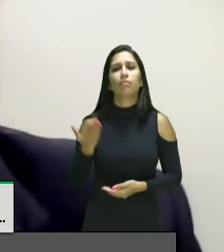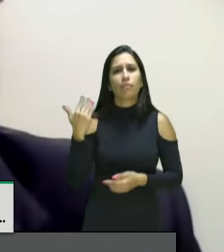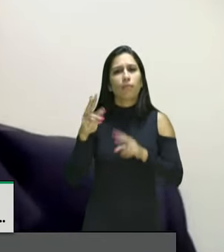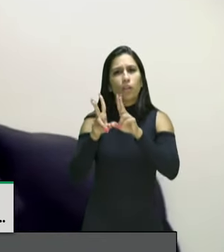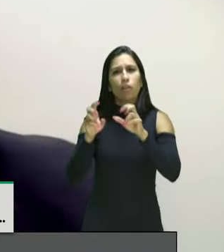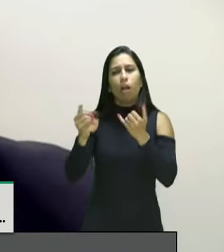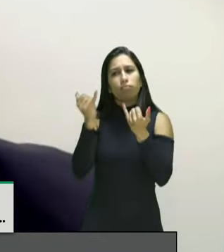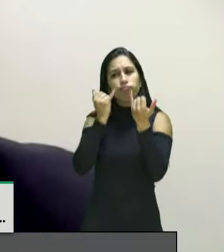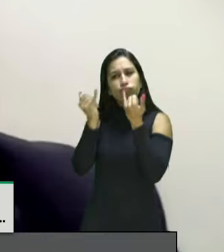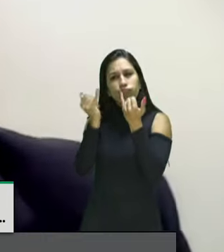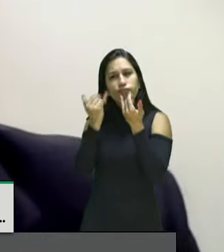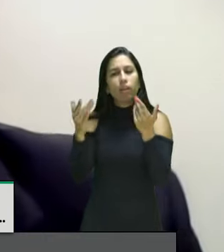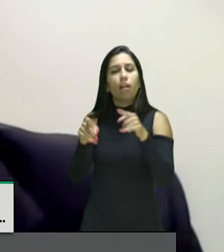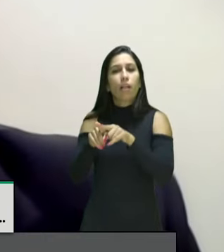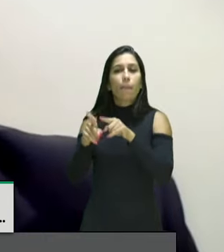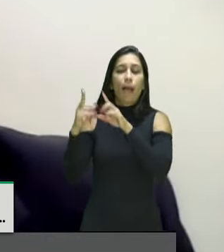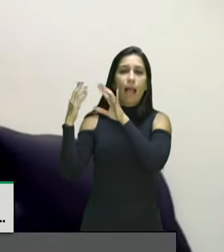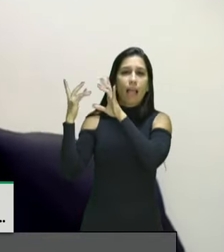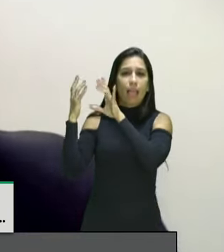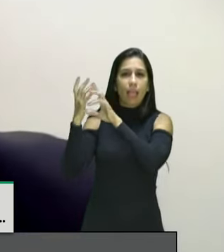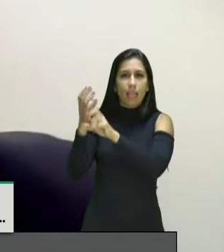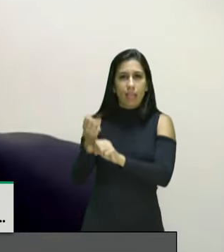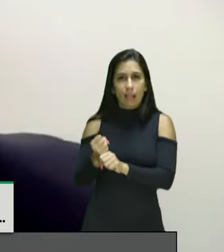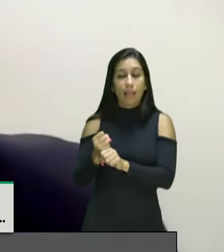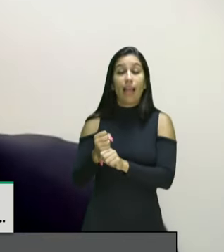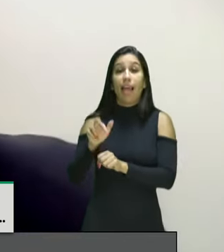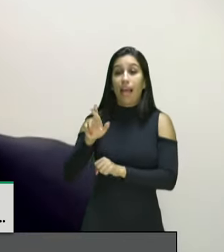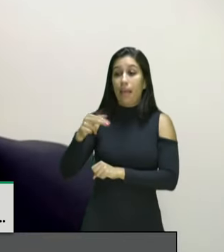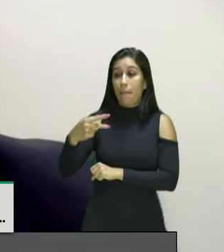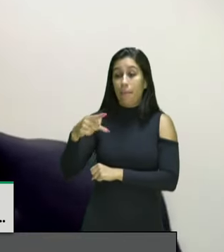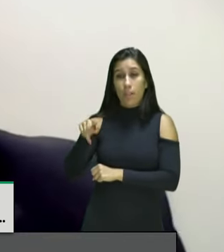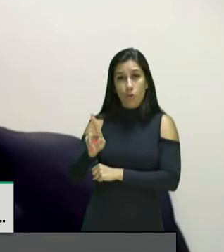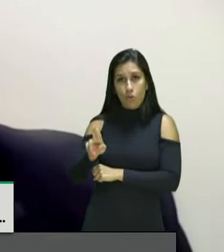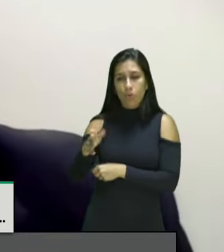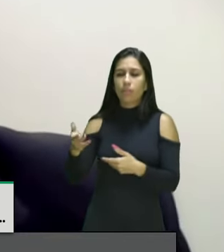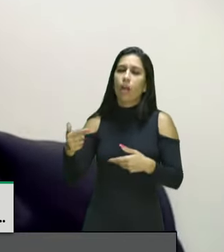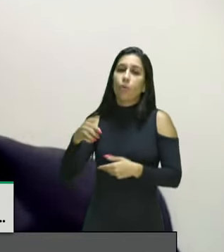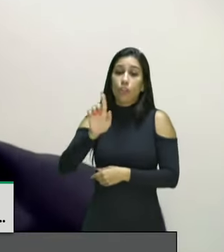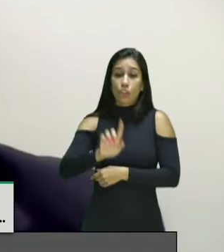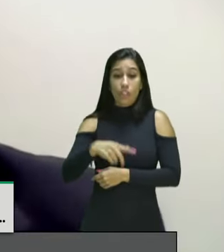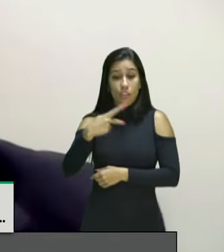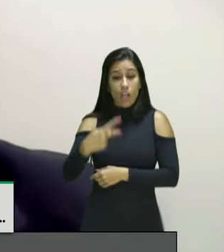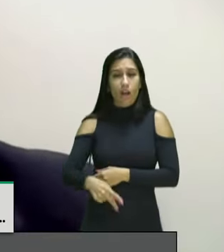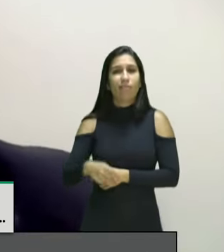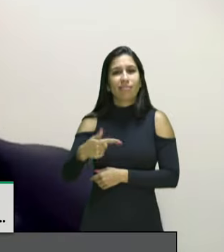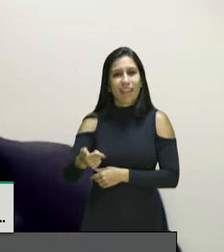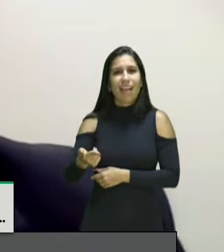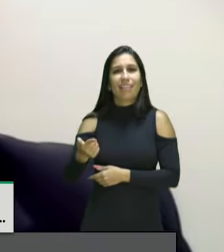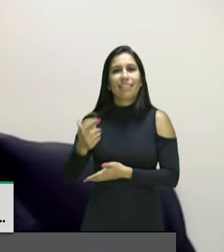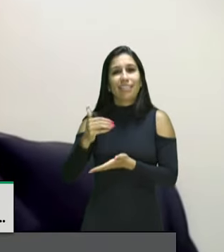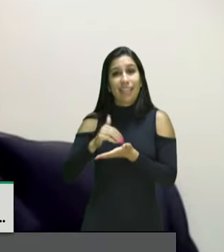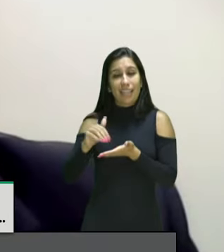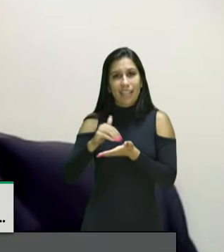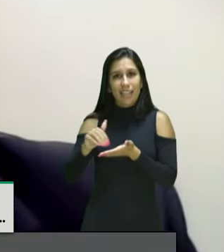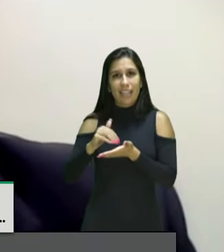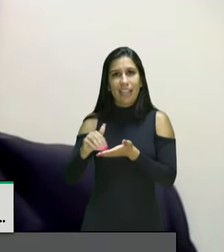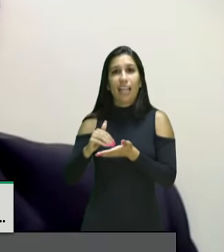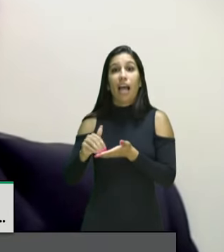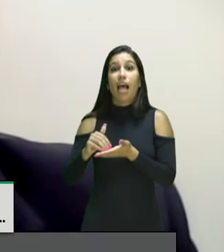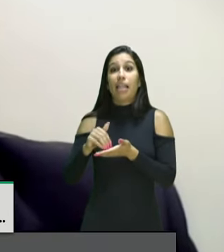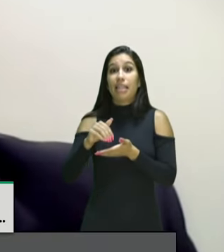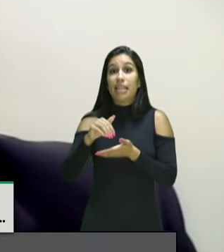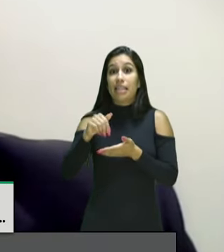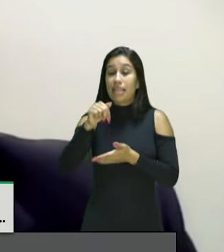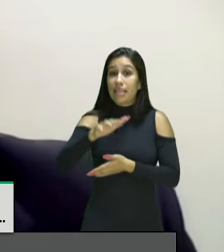assim como pela análise das recomendações apresentadas na RPU, a gestão da nossa Secretaria Nacional de Política e Promoção da Igualdade Racial do